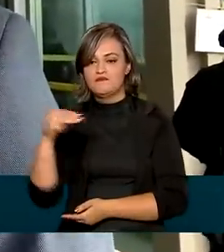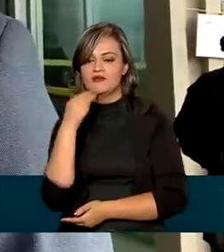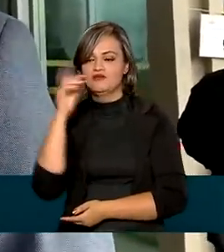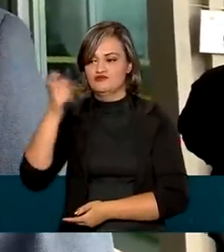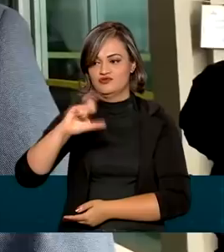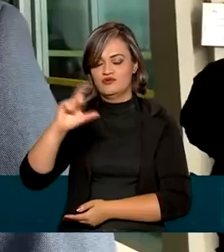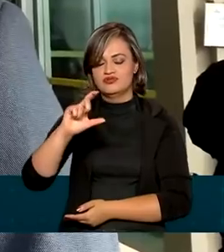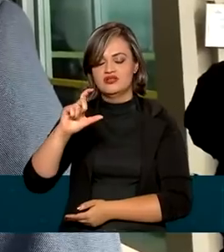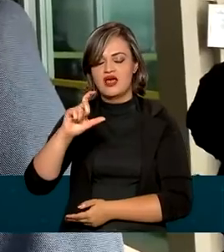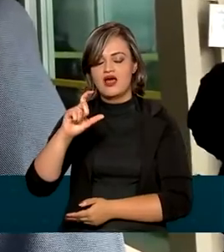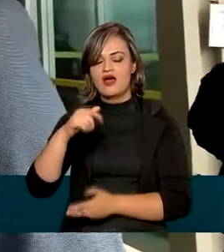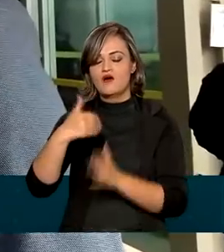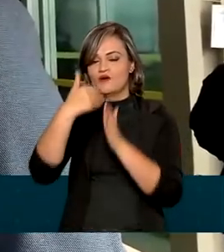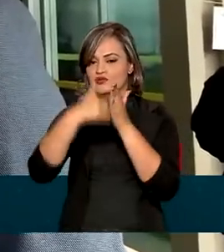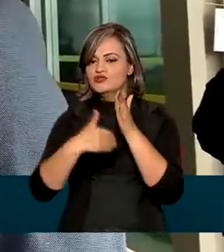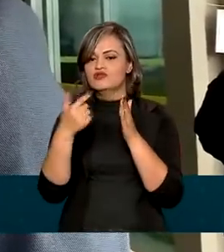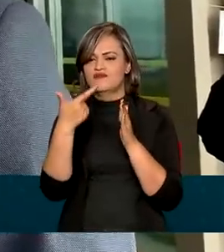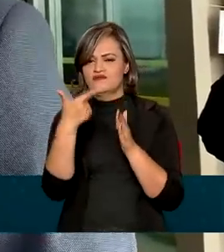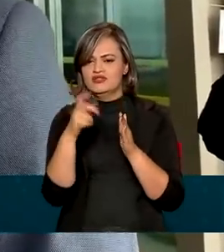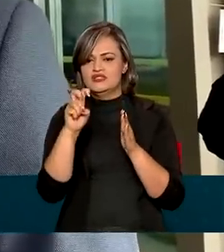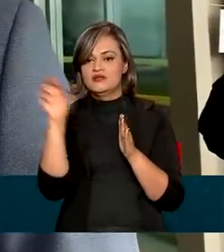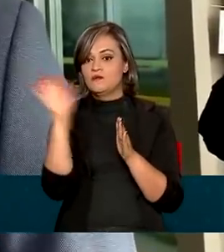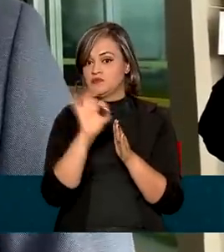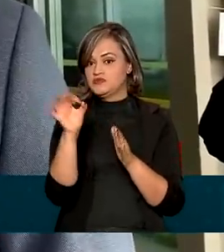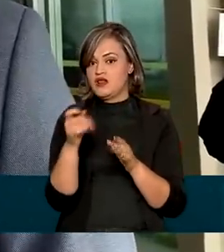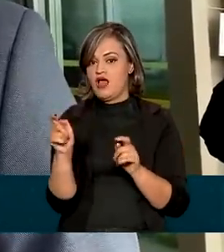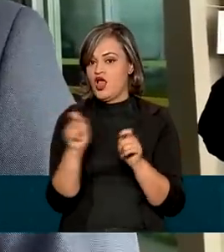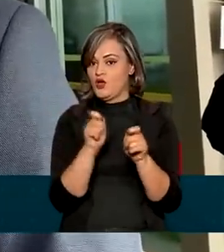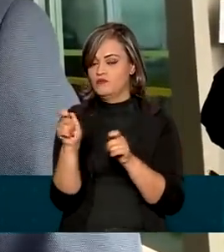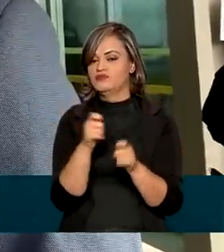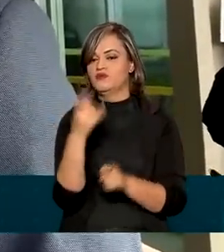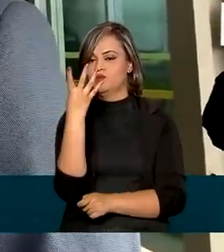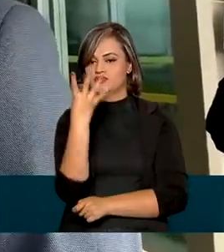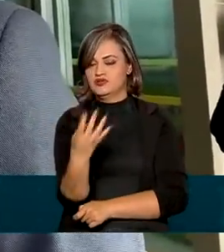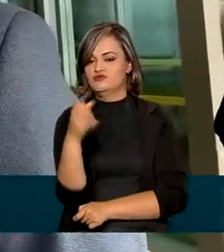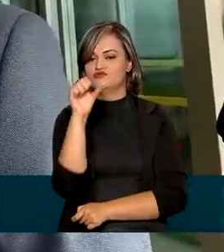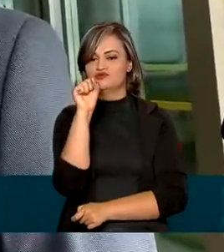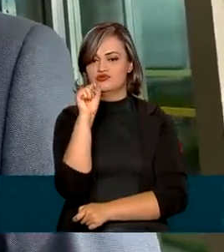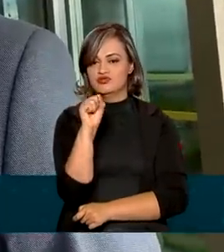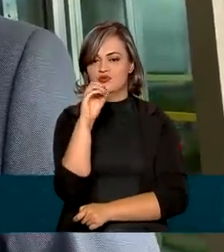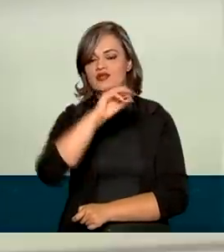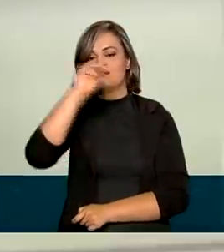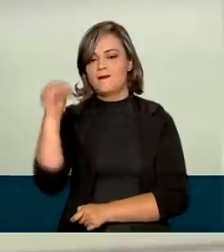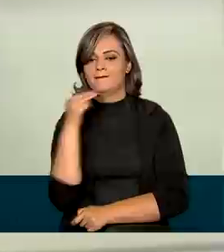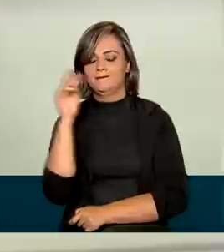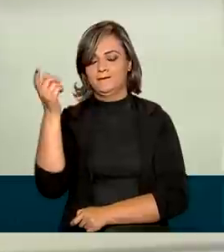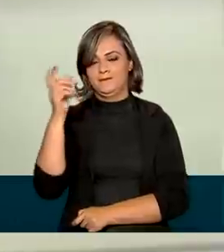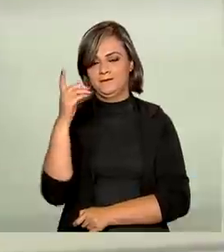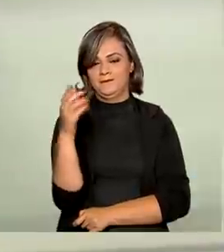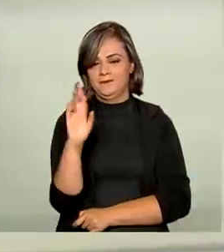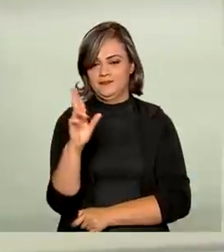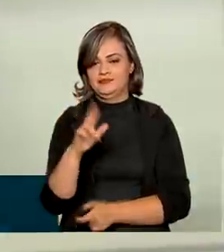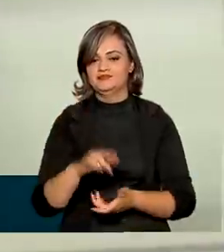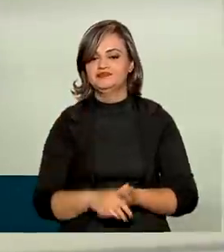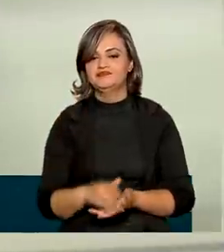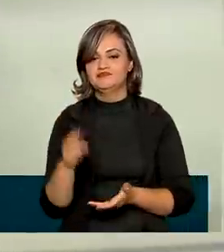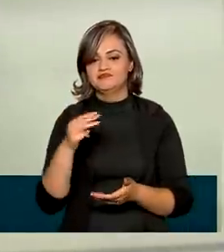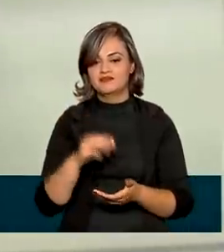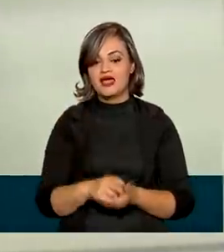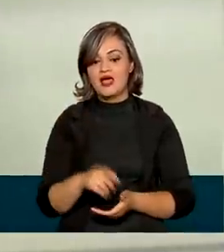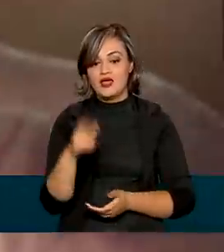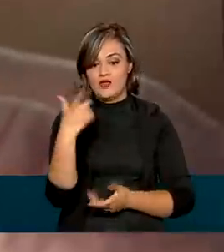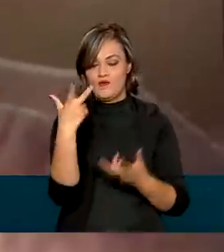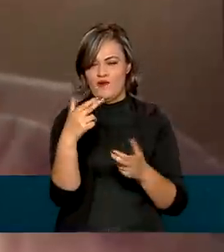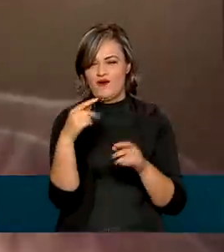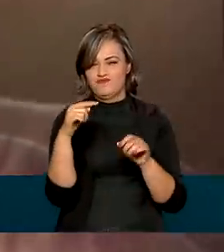de 25%, representa uma economia de 480 milhões de reais. E como feito com o imunizante